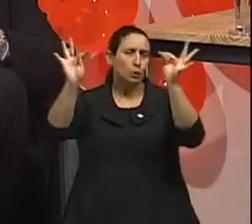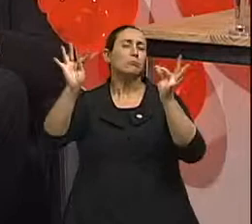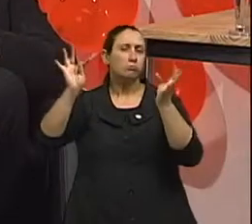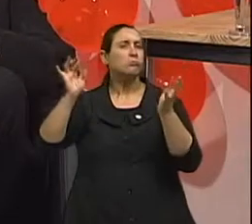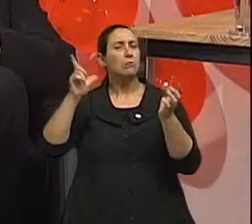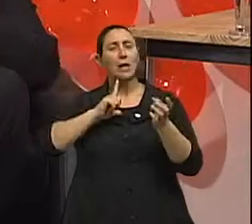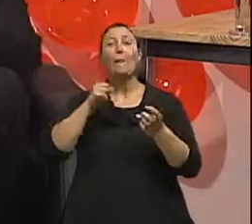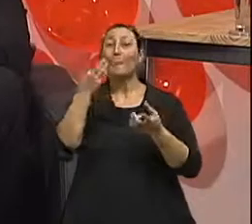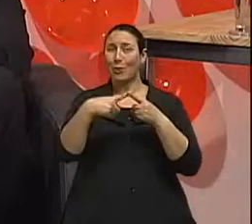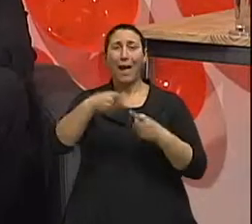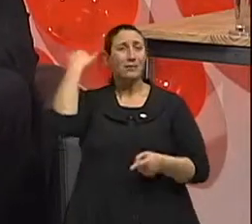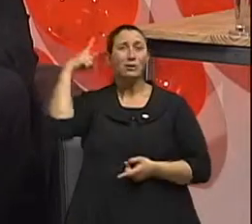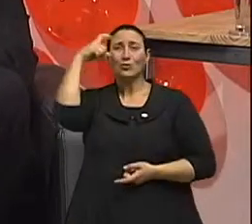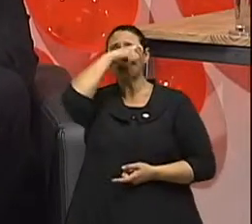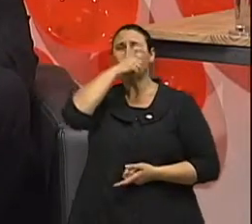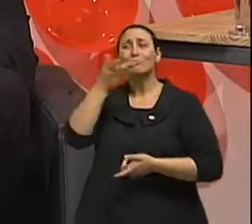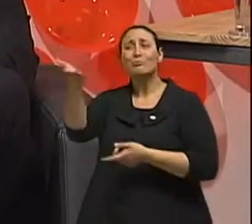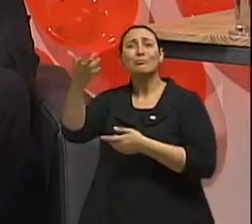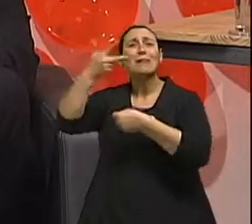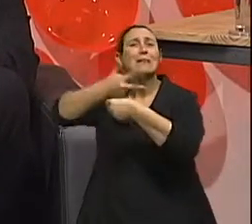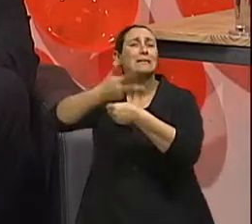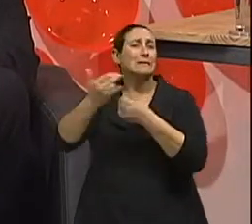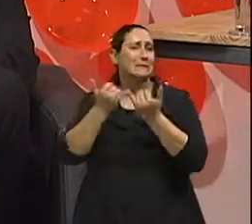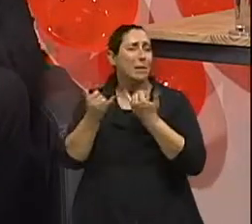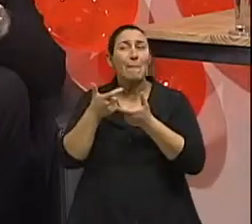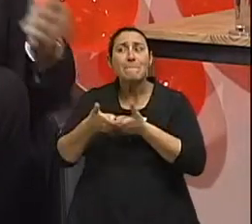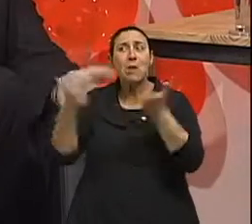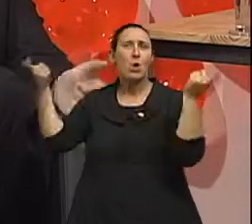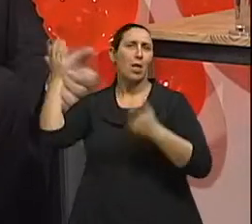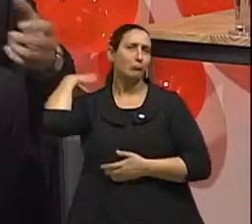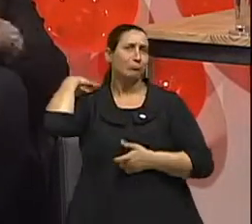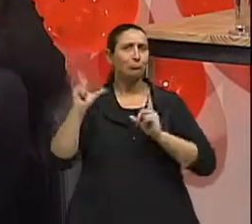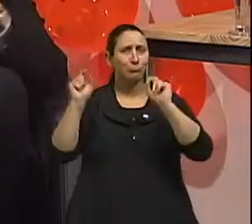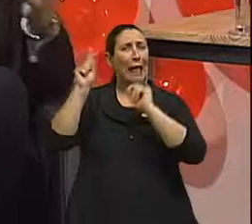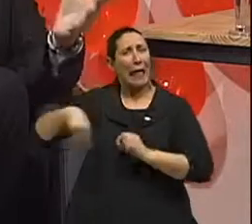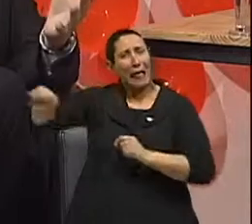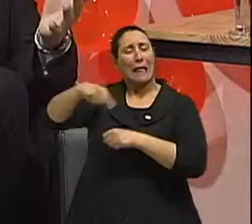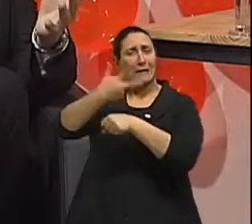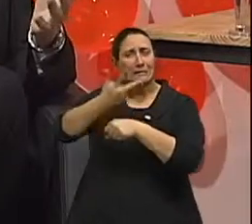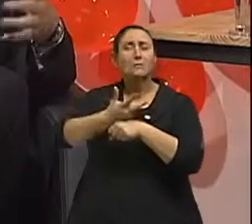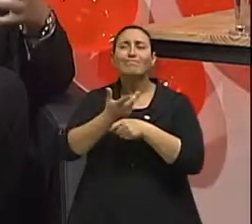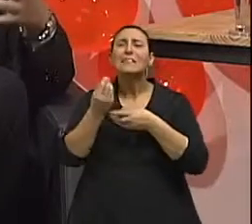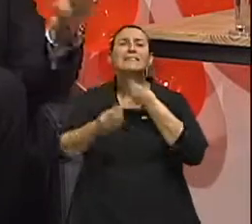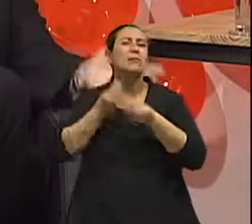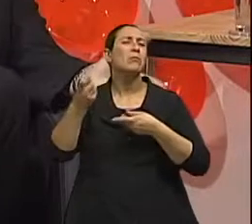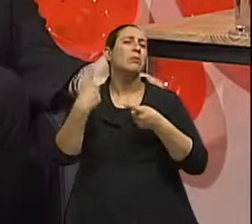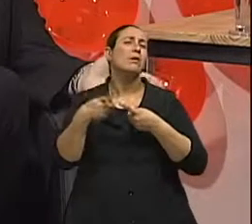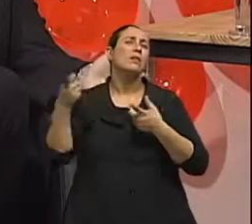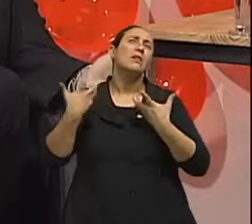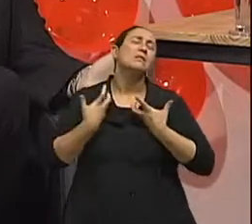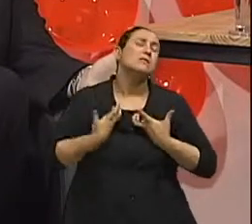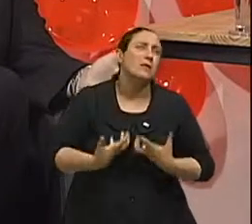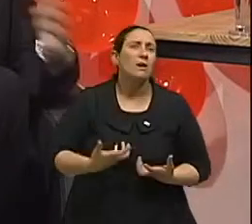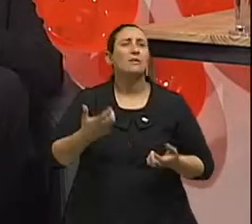tratar pacientes idosos, que é justamente onde a doença aparece, na maioria das vezes, e gerava um desconforto, às vezes, tão grande quanto a própria